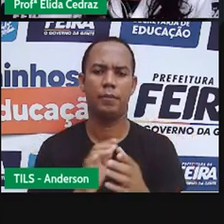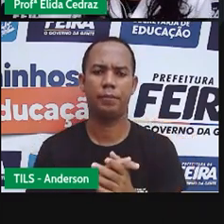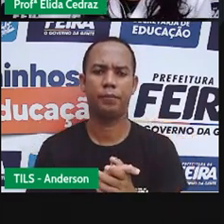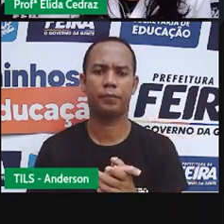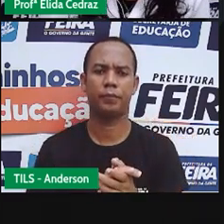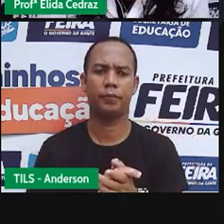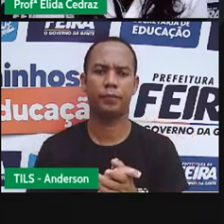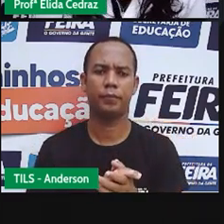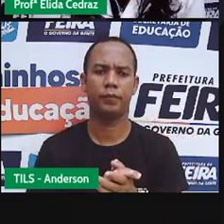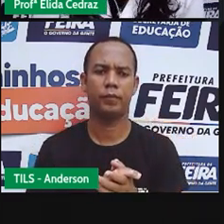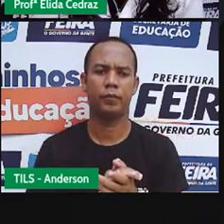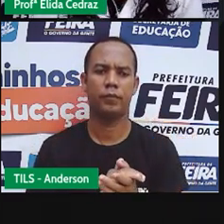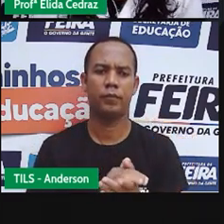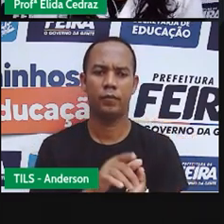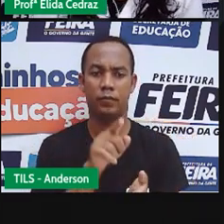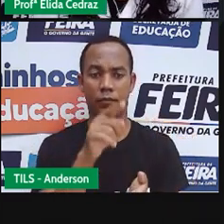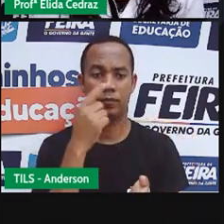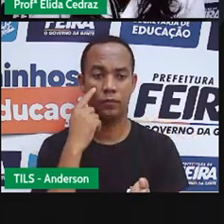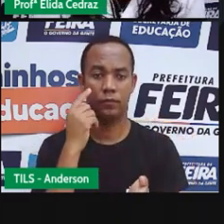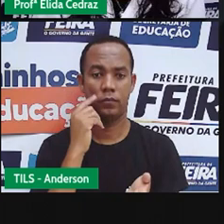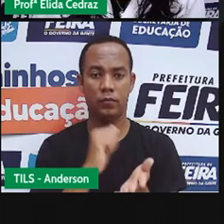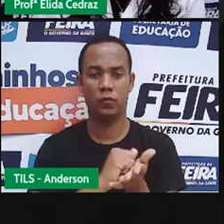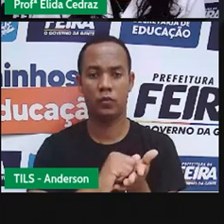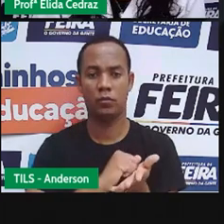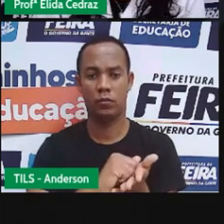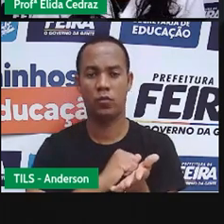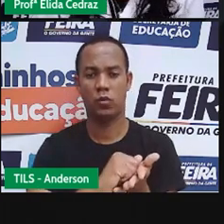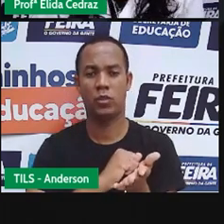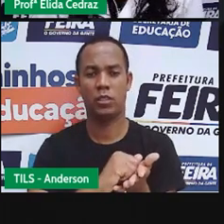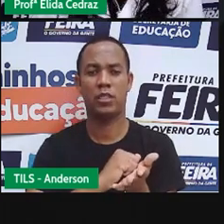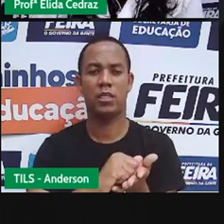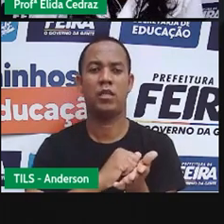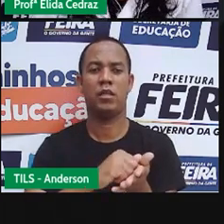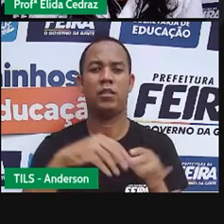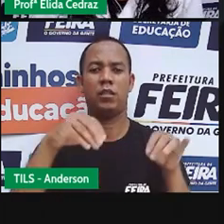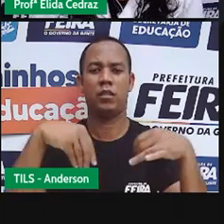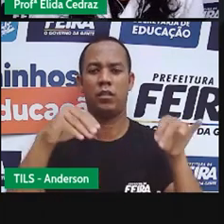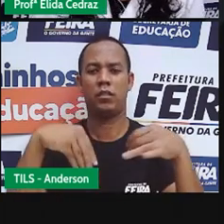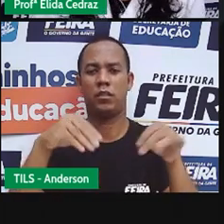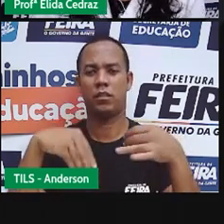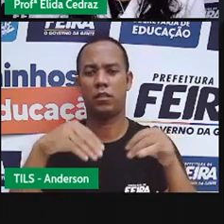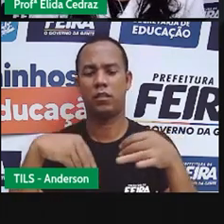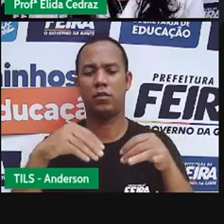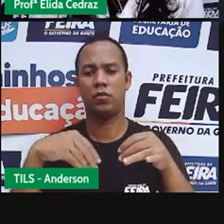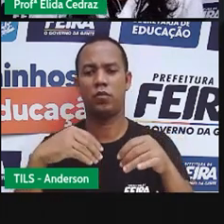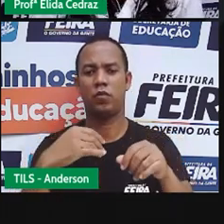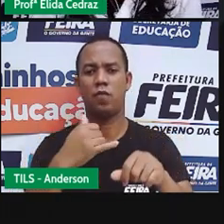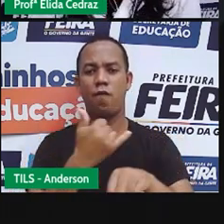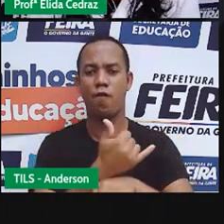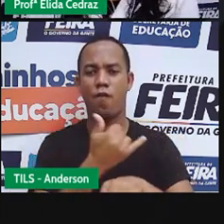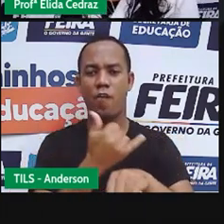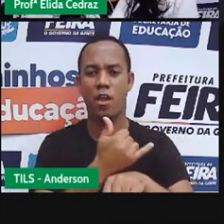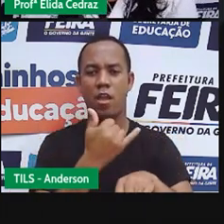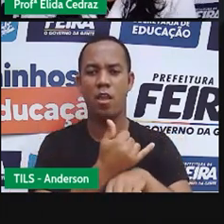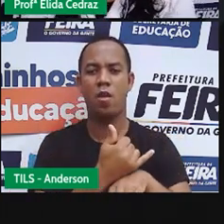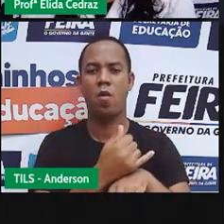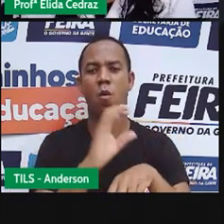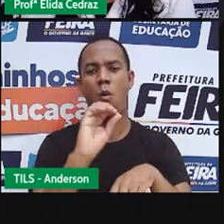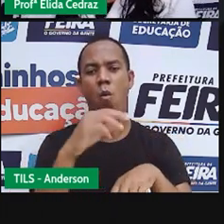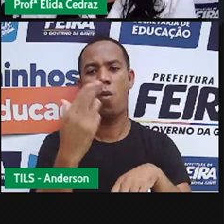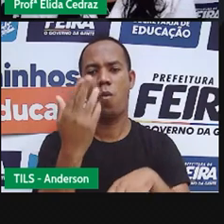A borracha, o tecido, o metal e a madeira, eles vão ou